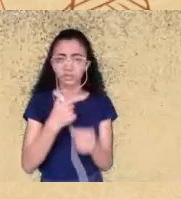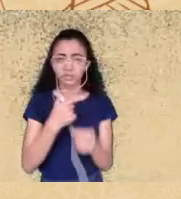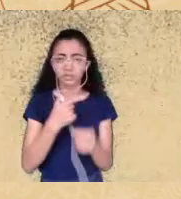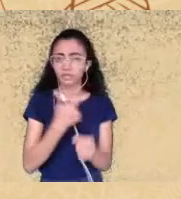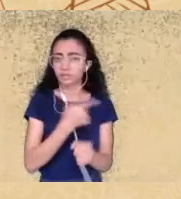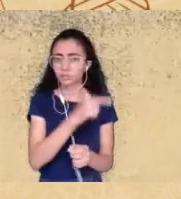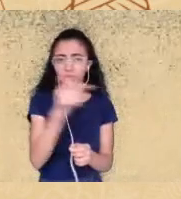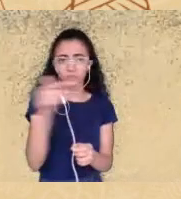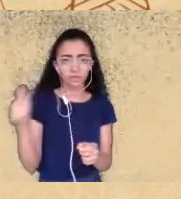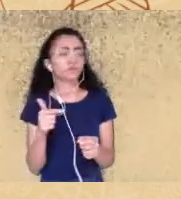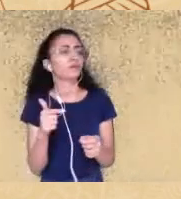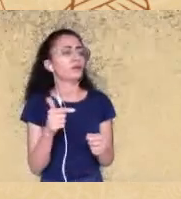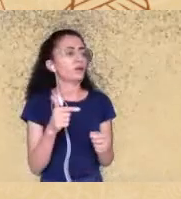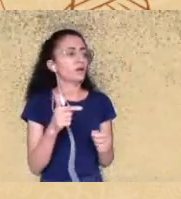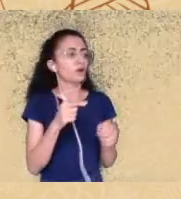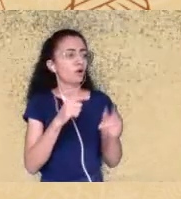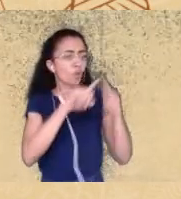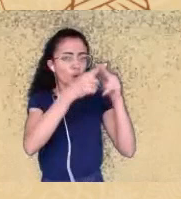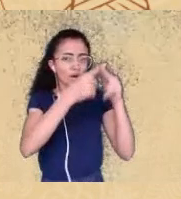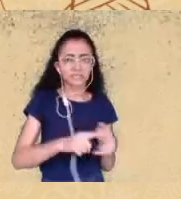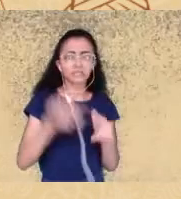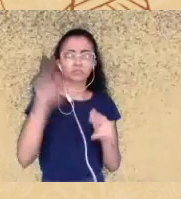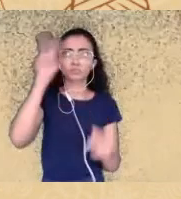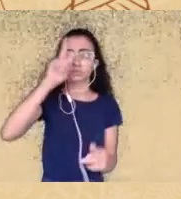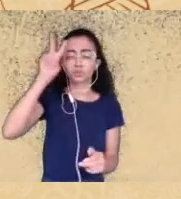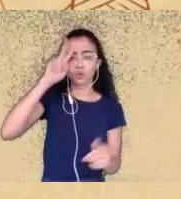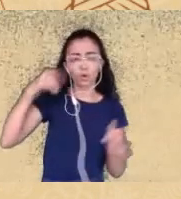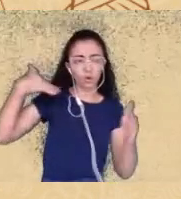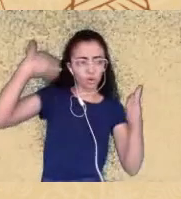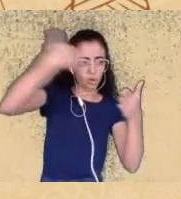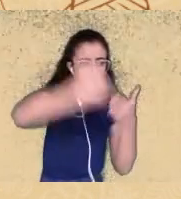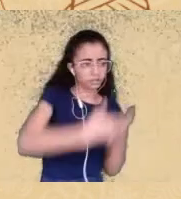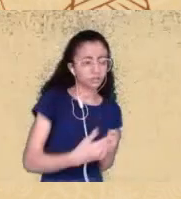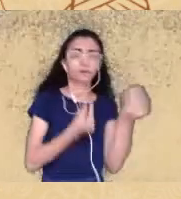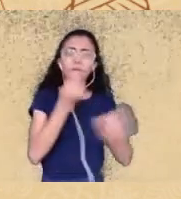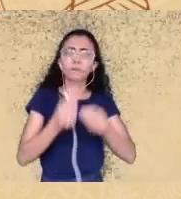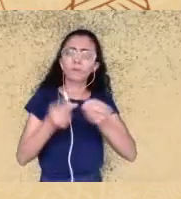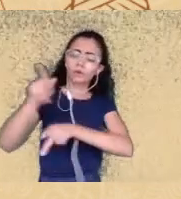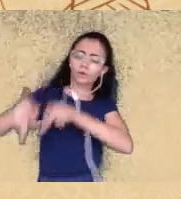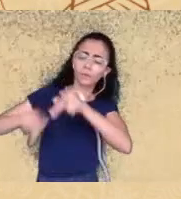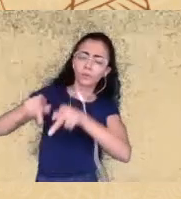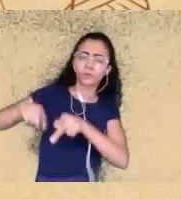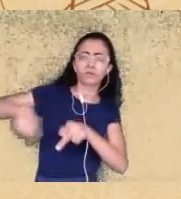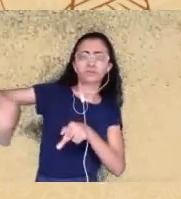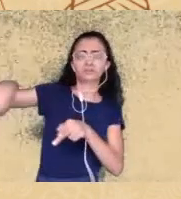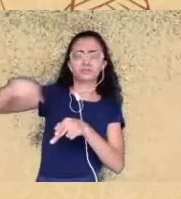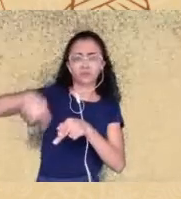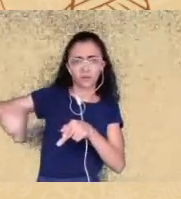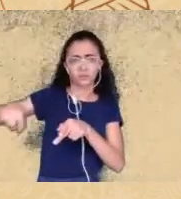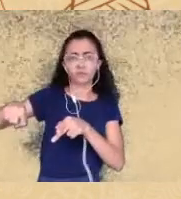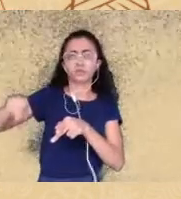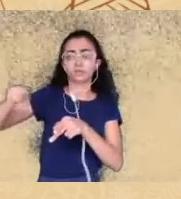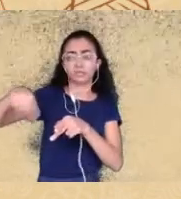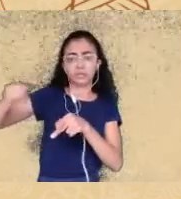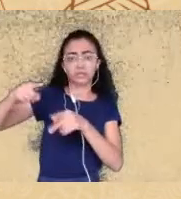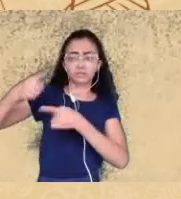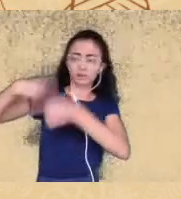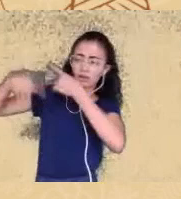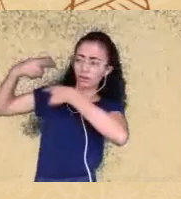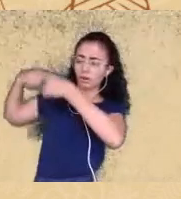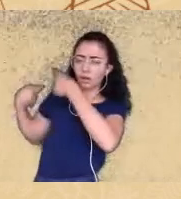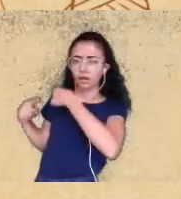da espiritualização como que emocionalmente essa população herdeira dessa violência colonial ficou